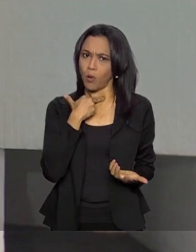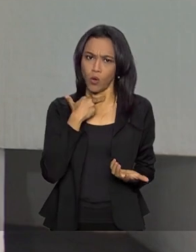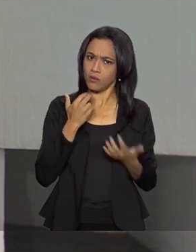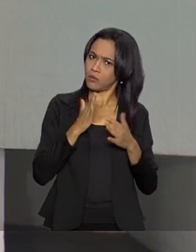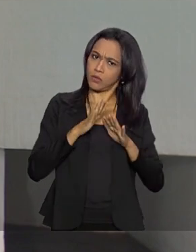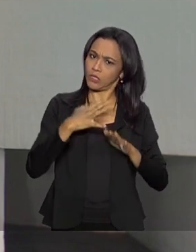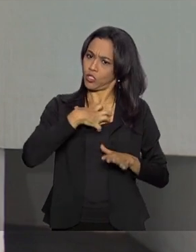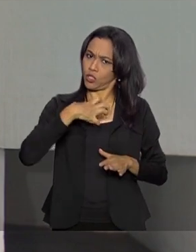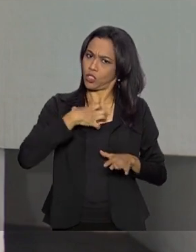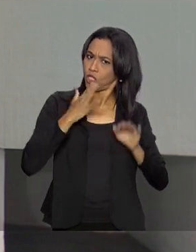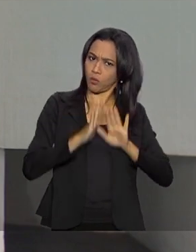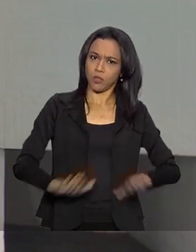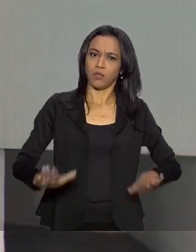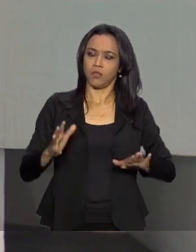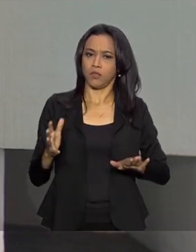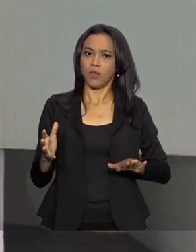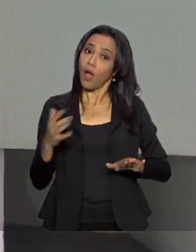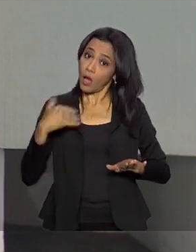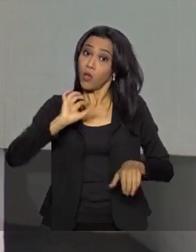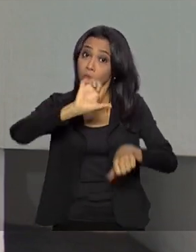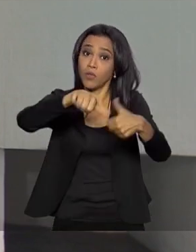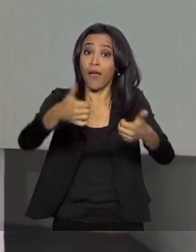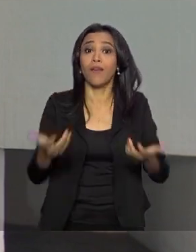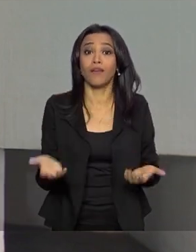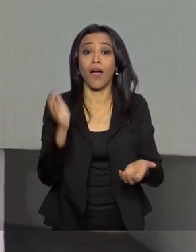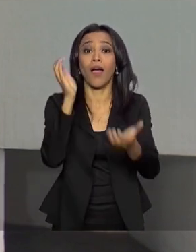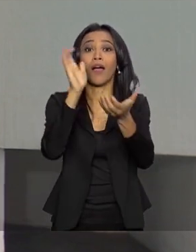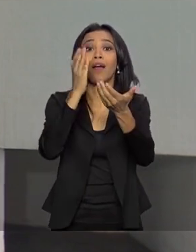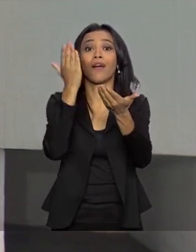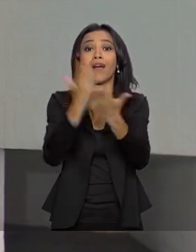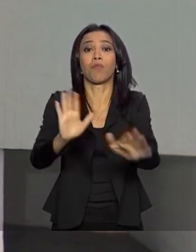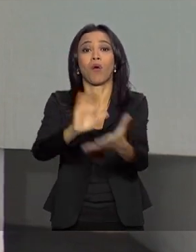assim. Aí eu mudei e acabou o casamento.